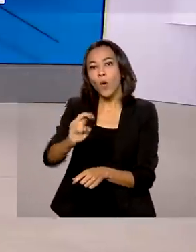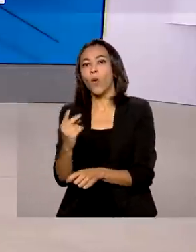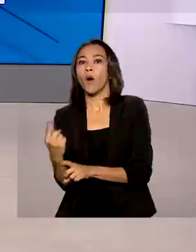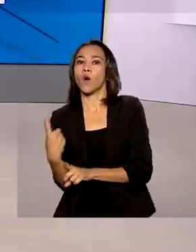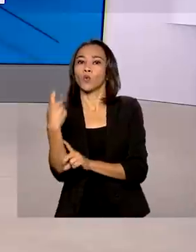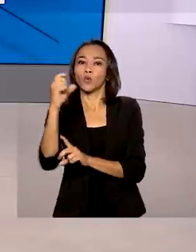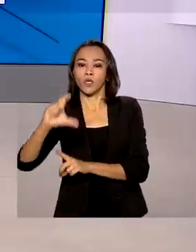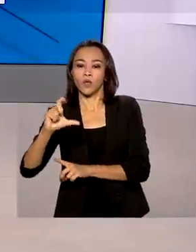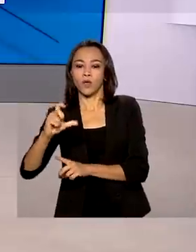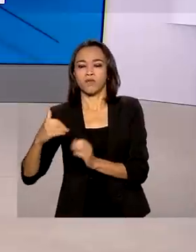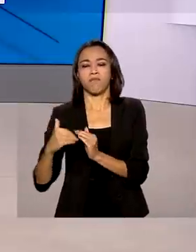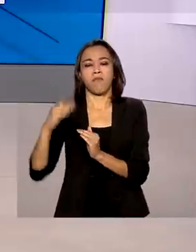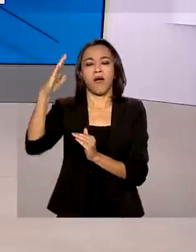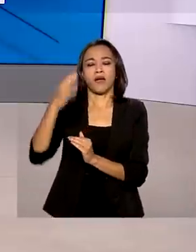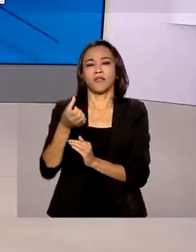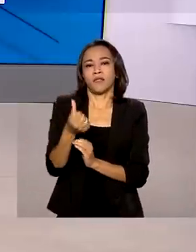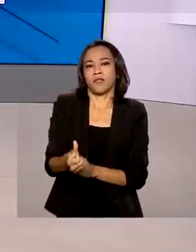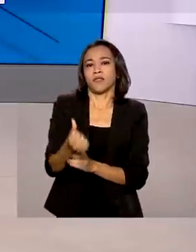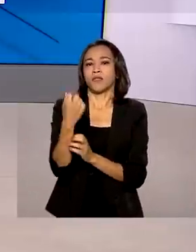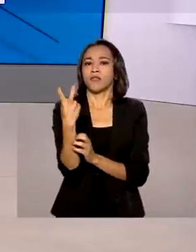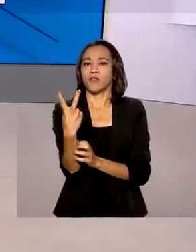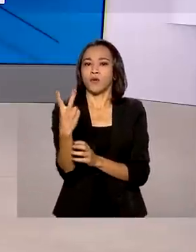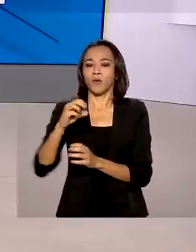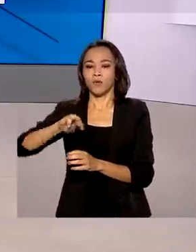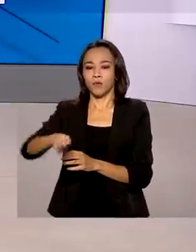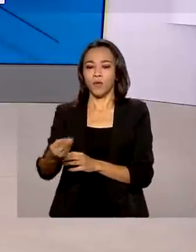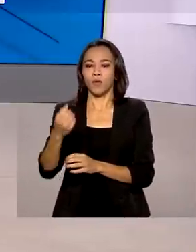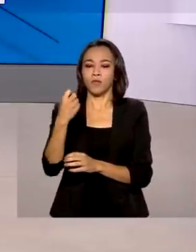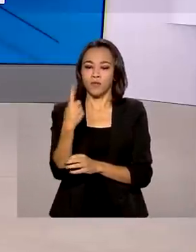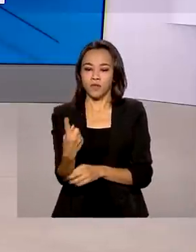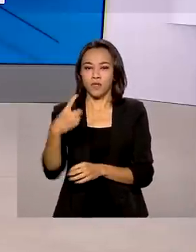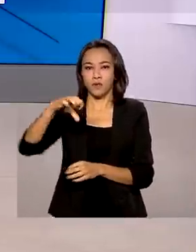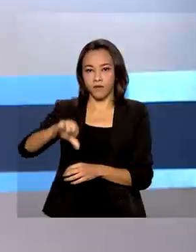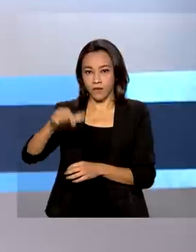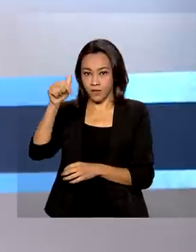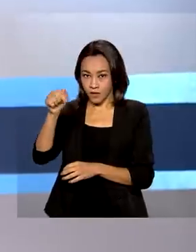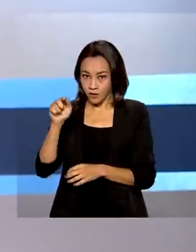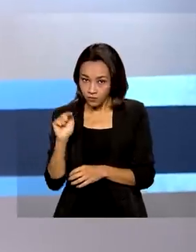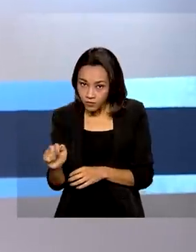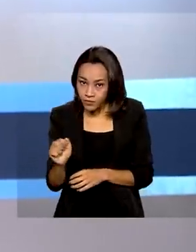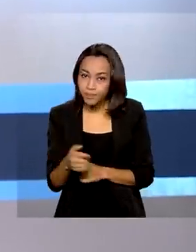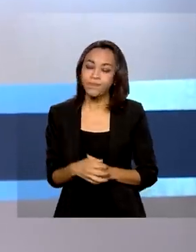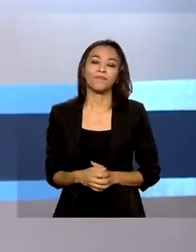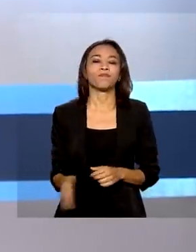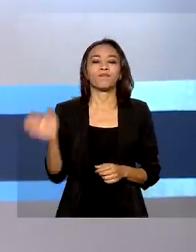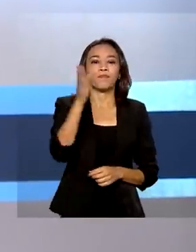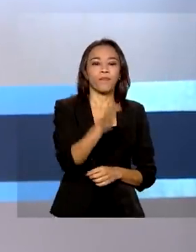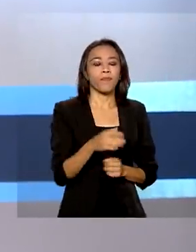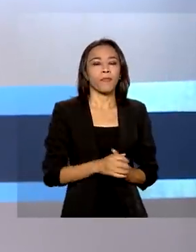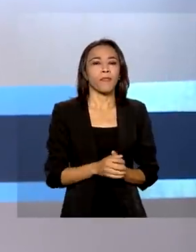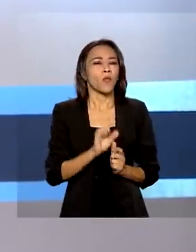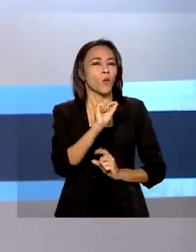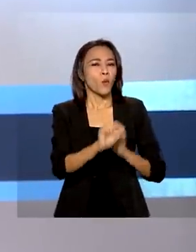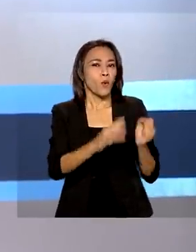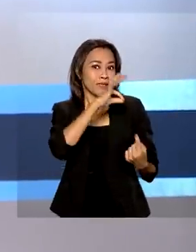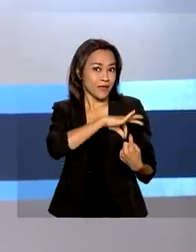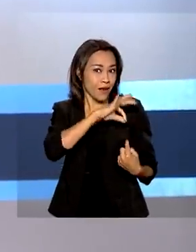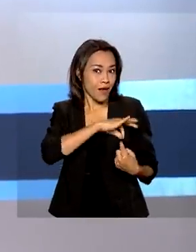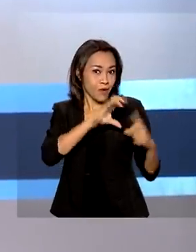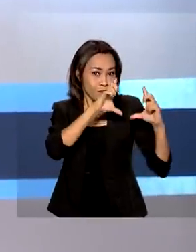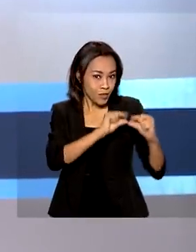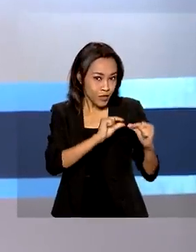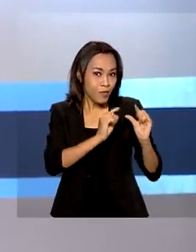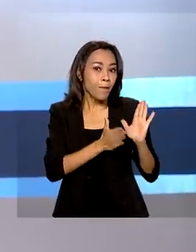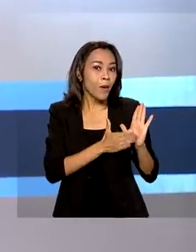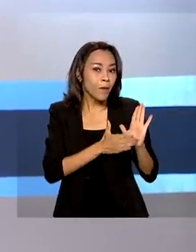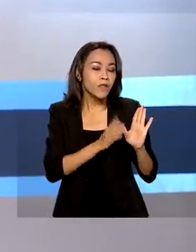ultrapassa 62 milhões e 197 mil. A proposta de salário mínimo para o ano que vem é